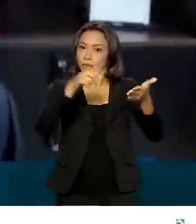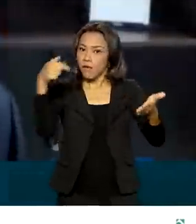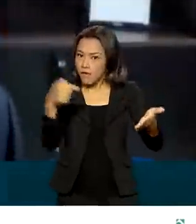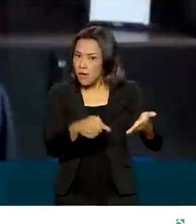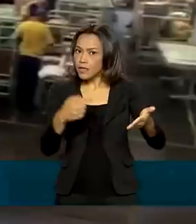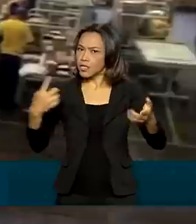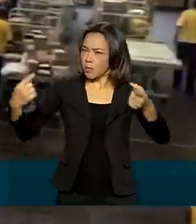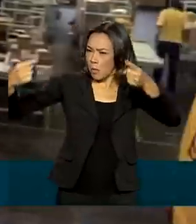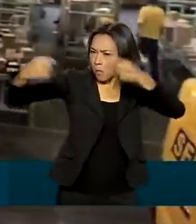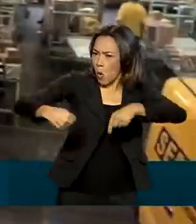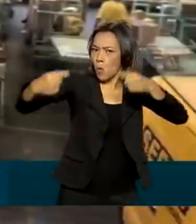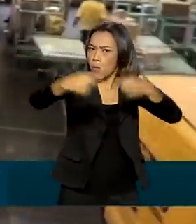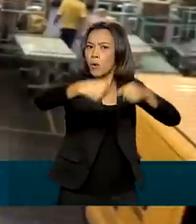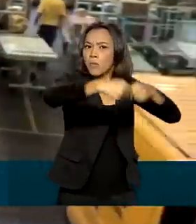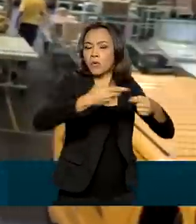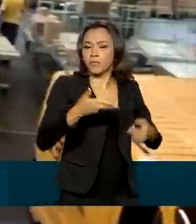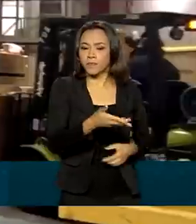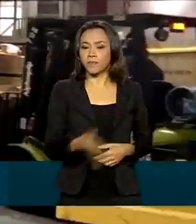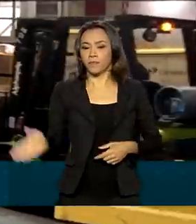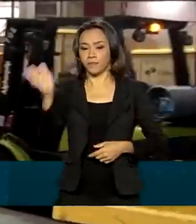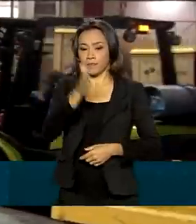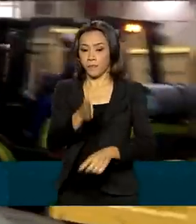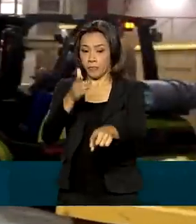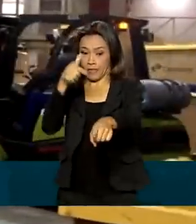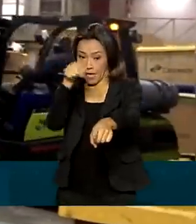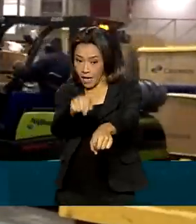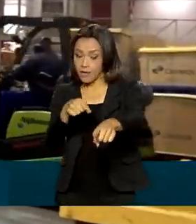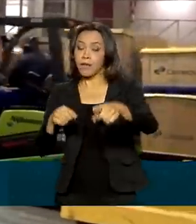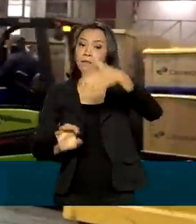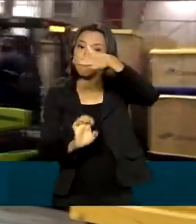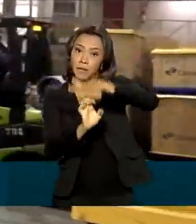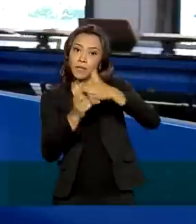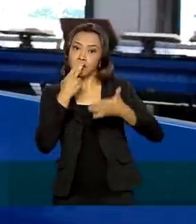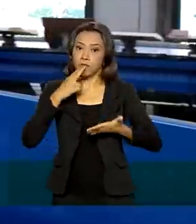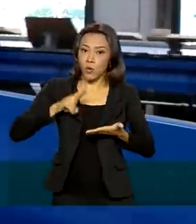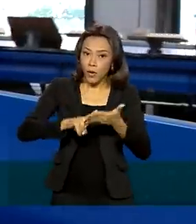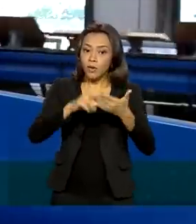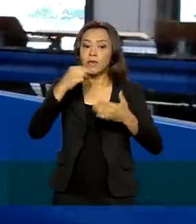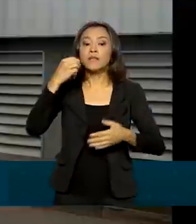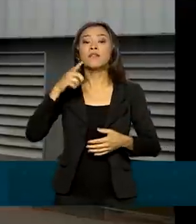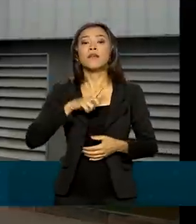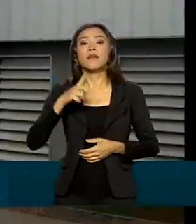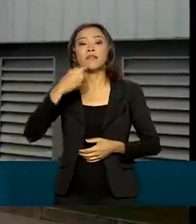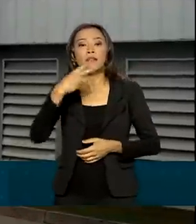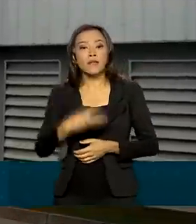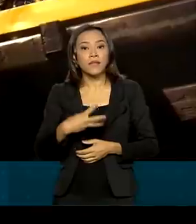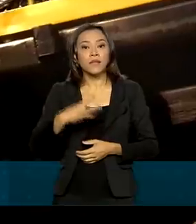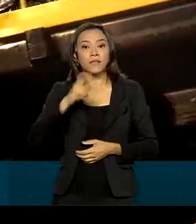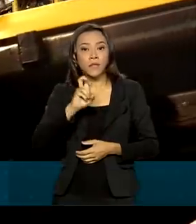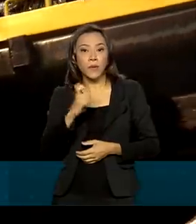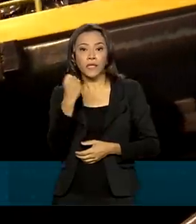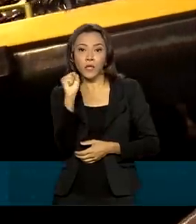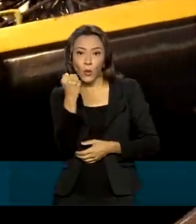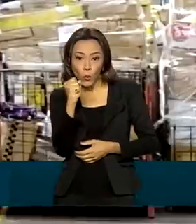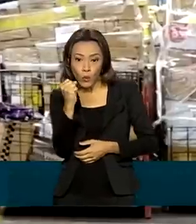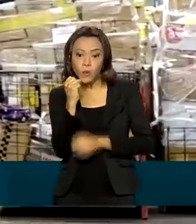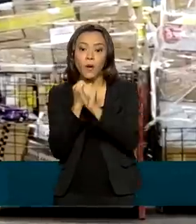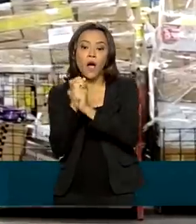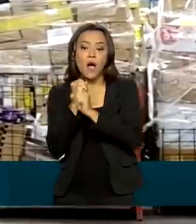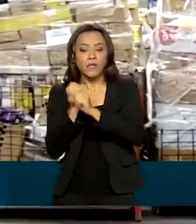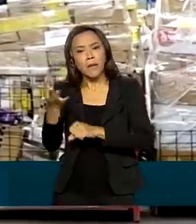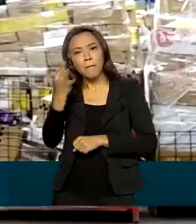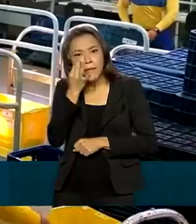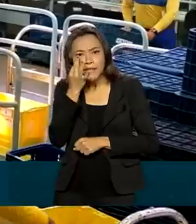competitiva. A empresa brasileira de Correios e Telégrafos tem 358 anos e está presente em todos os